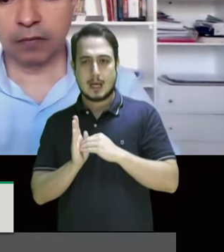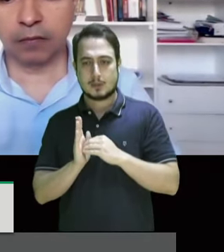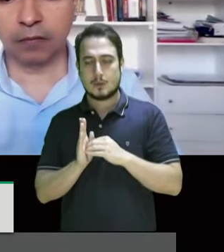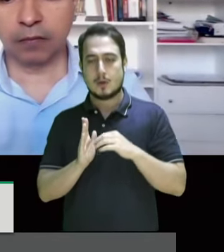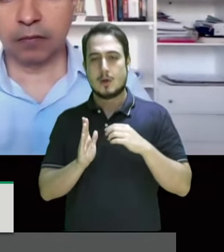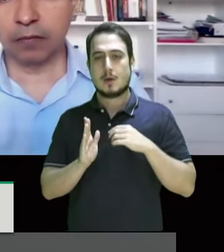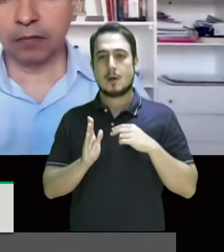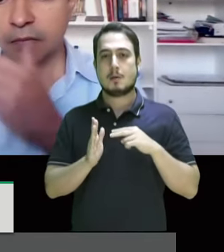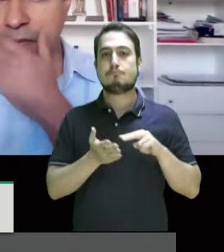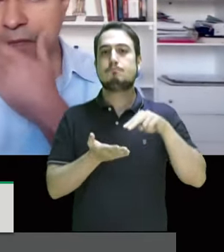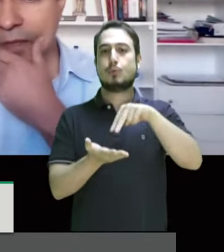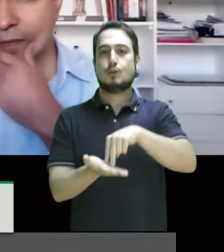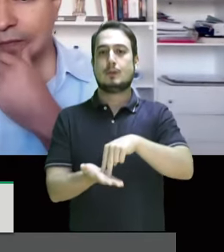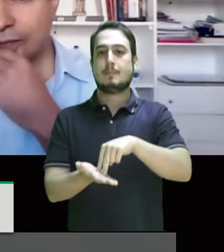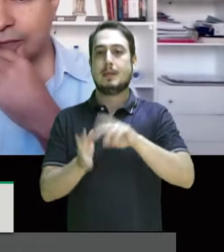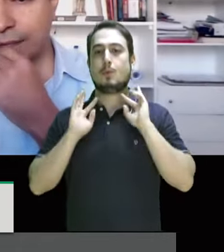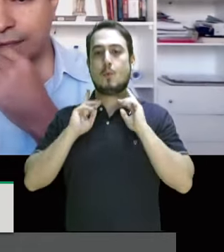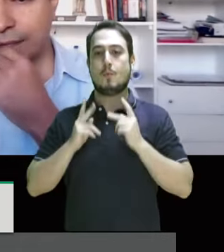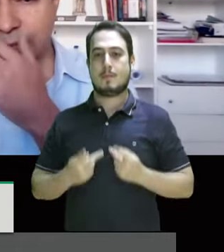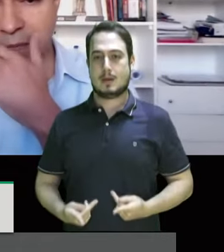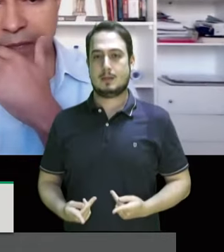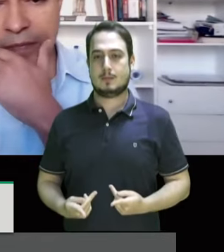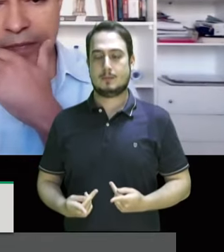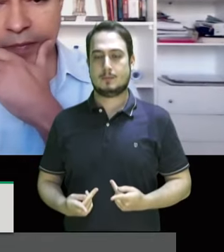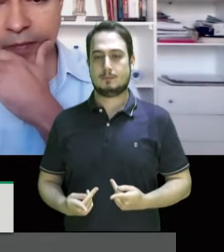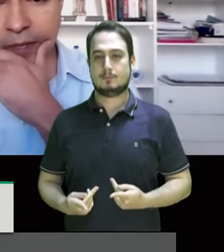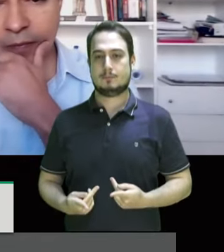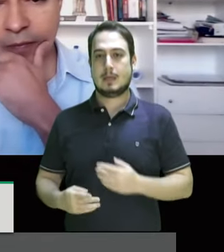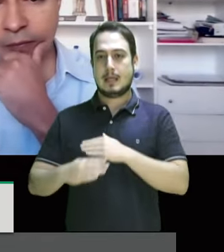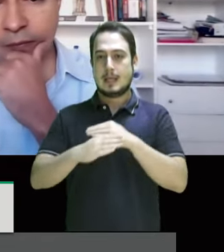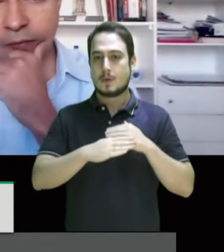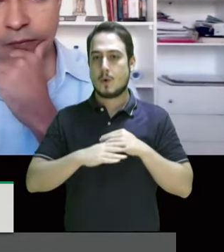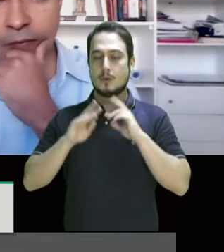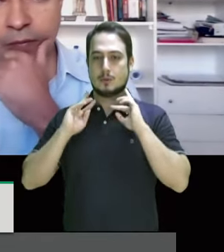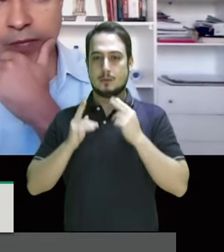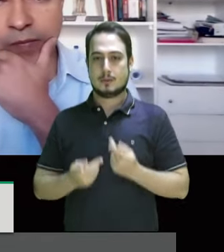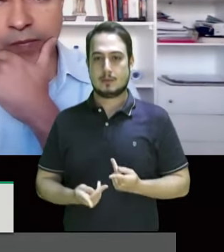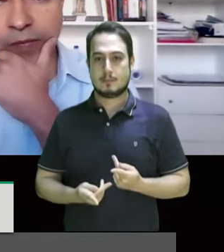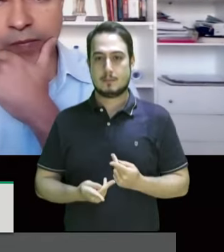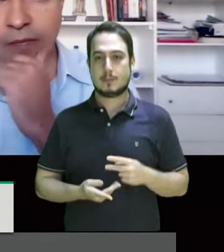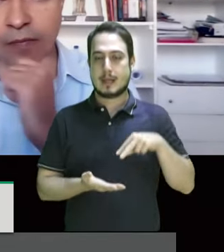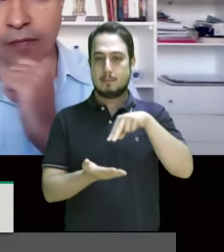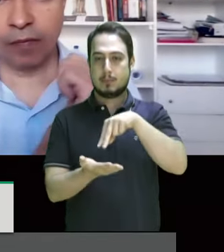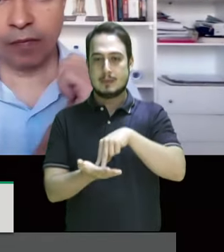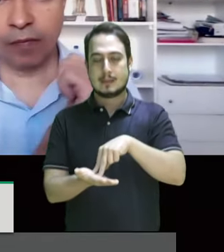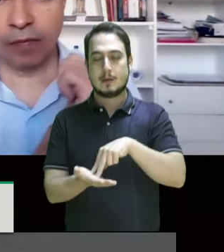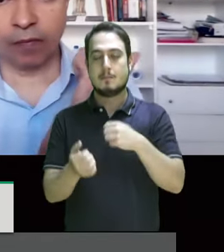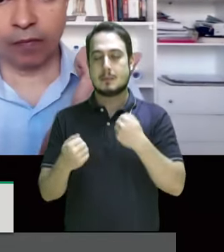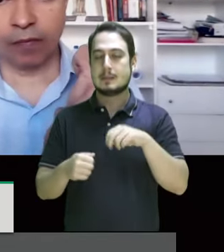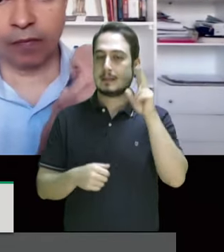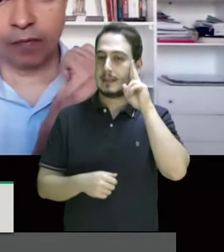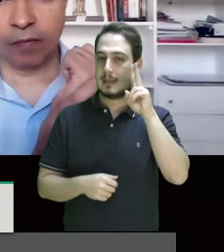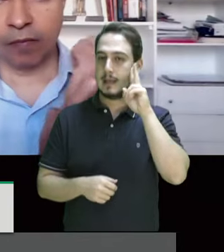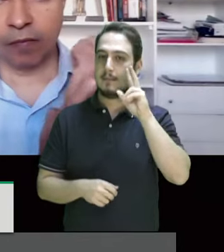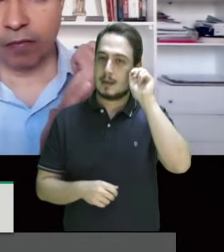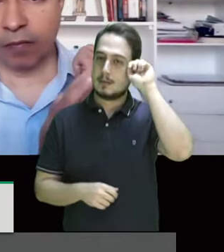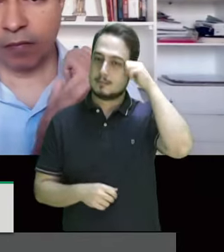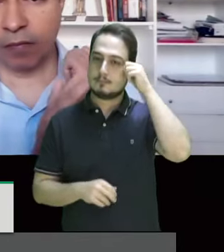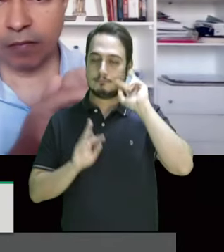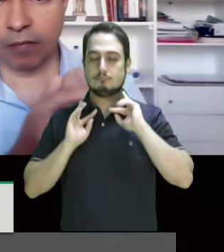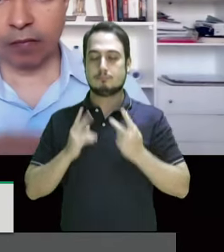humanas para pessoas humanas porque as posições não têm levado em consideração a nossa humanidade